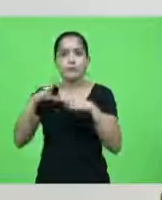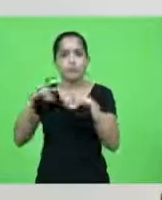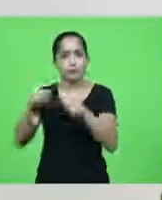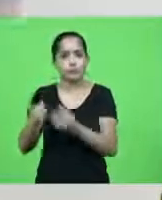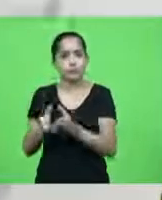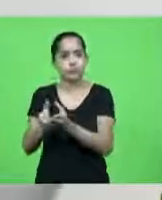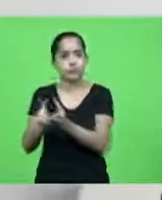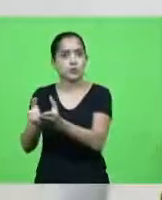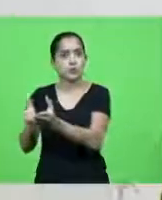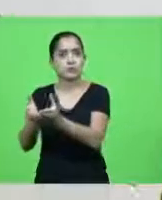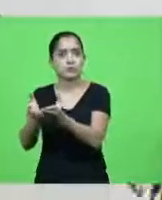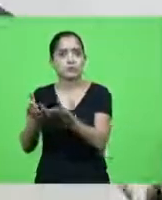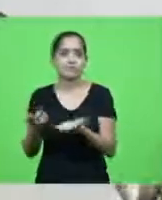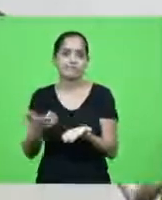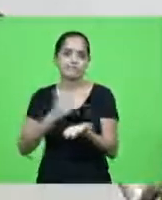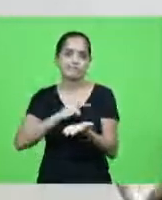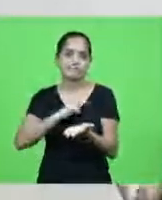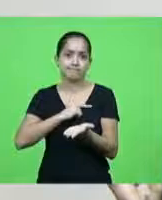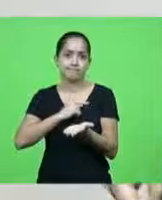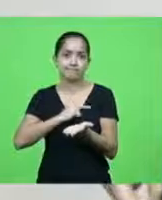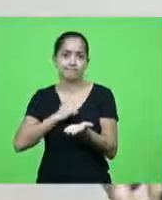isso é feio Moisés